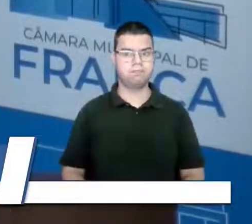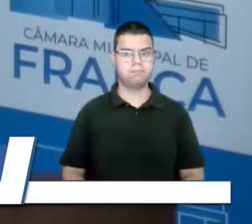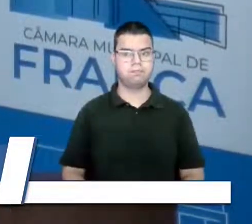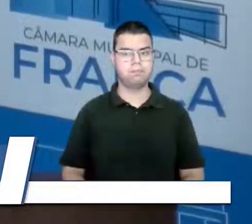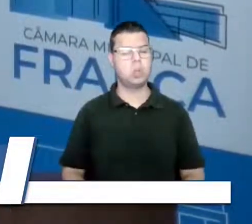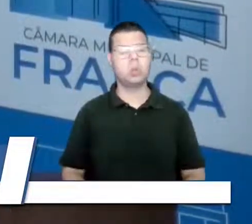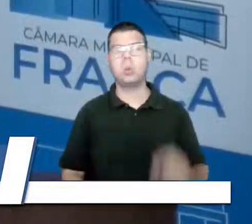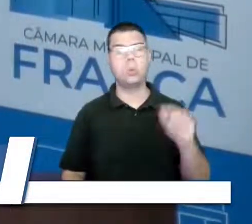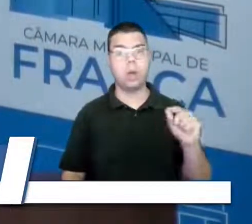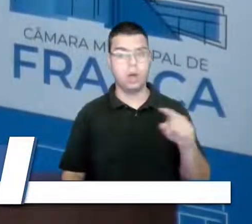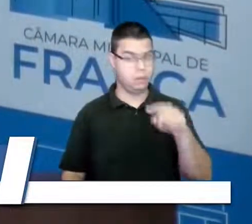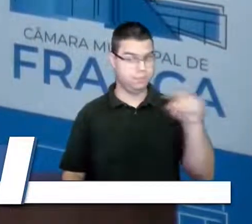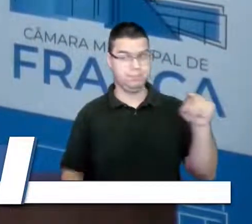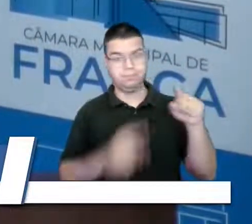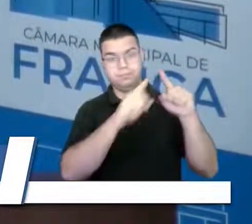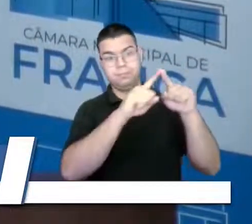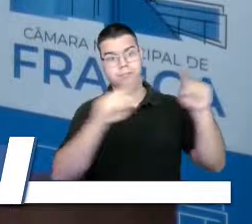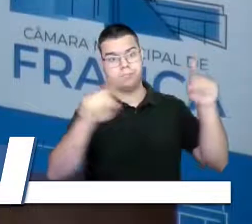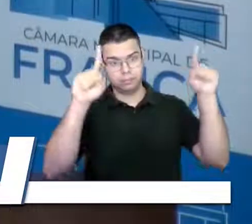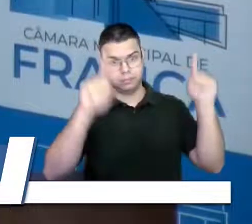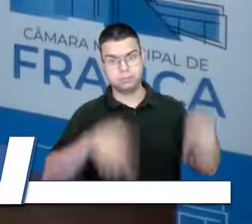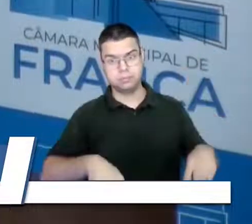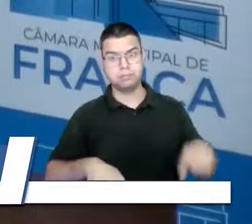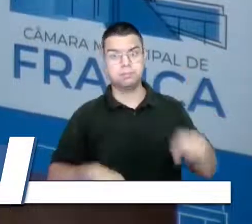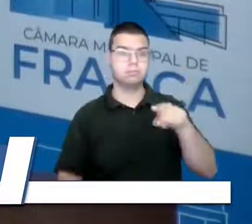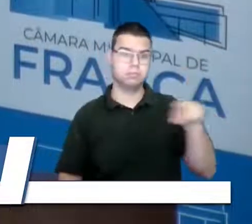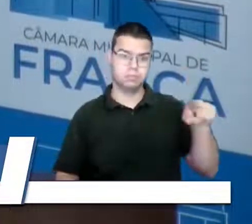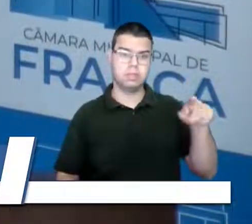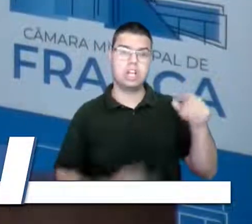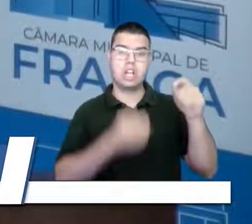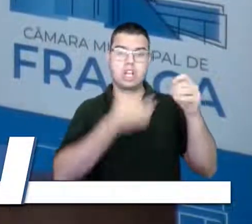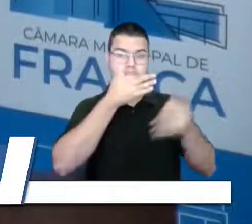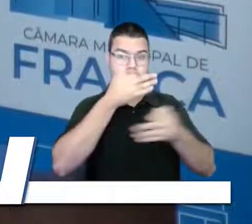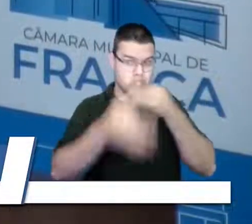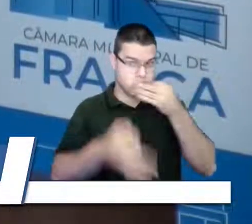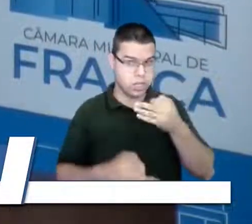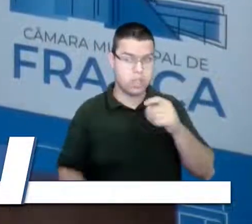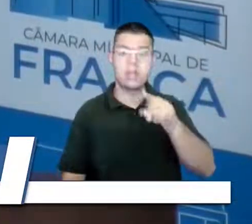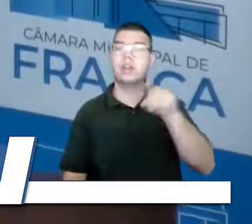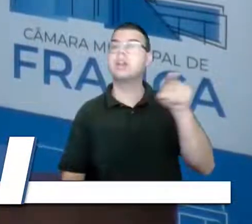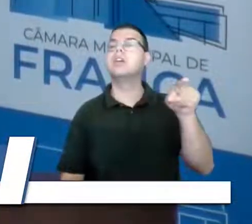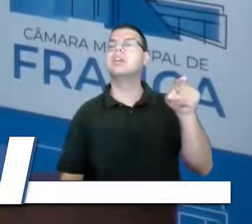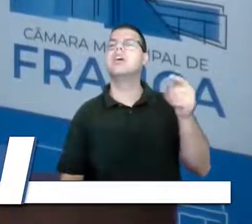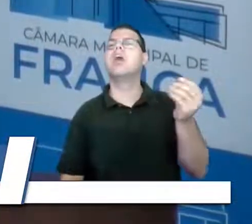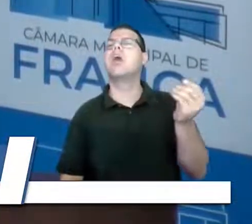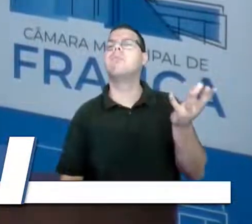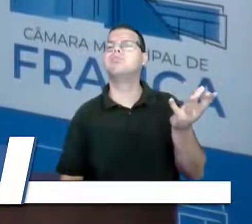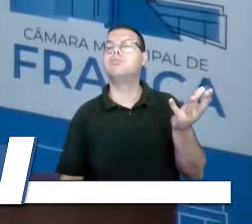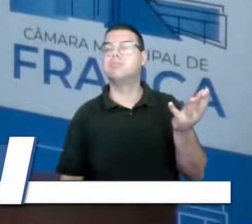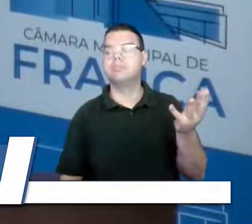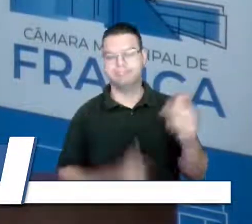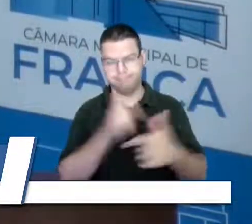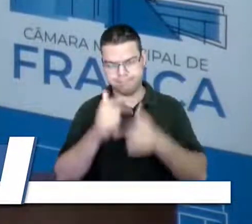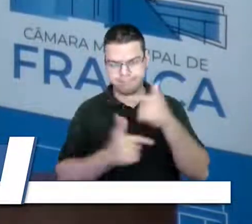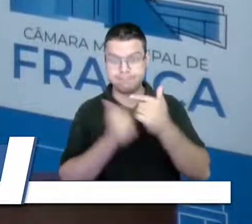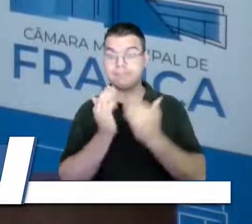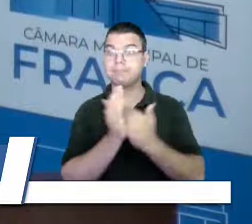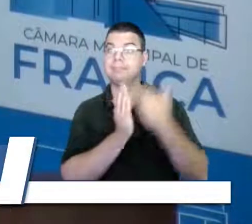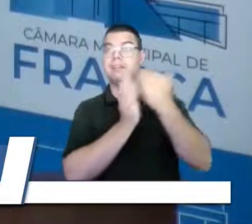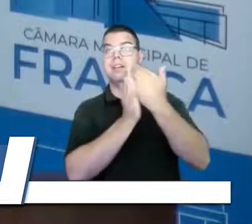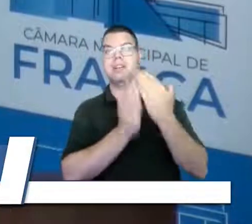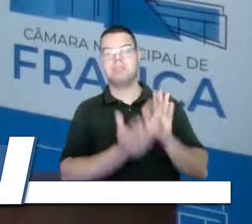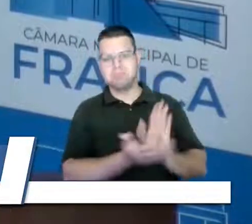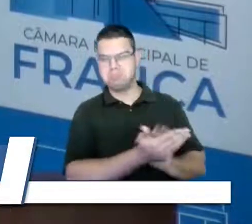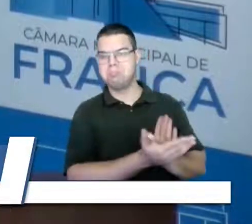funcionários, eles respondem às críticas com o trabalho. E dessa vez não foi